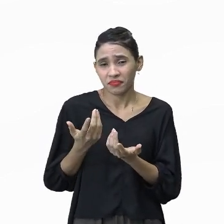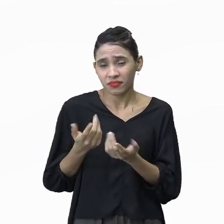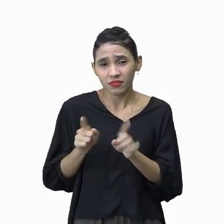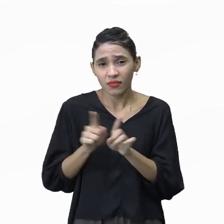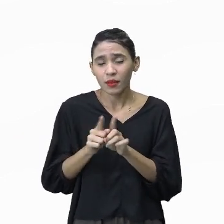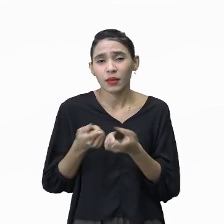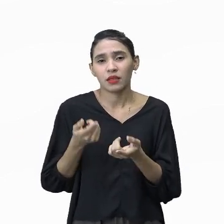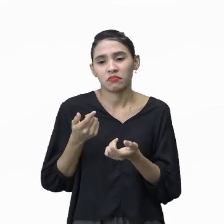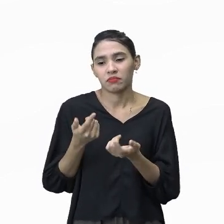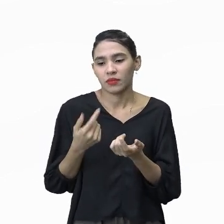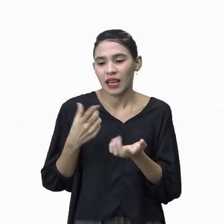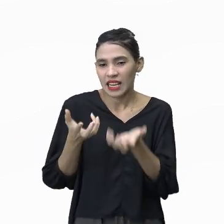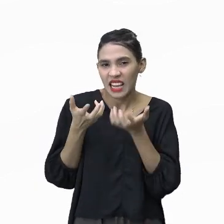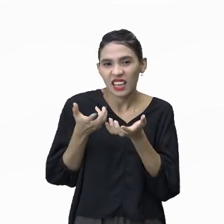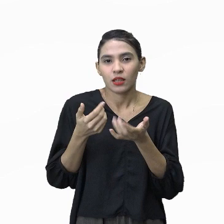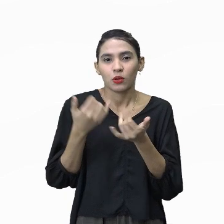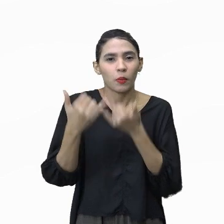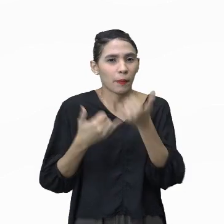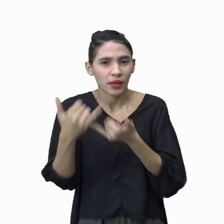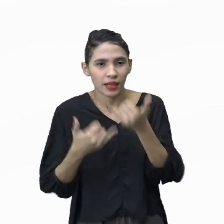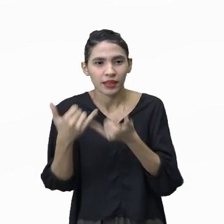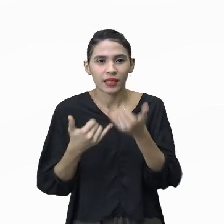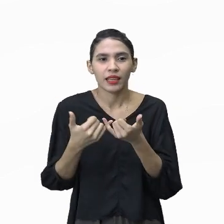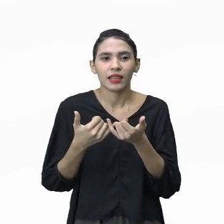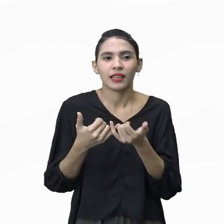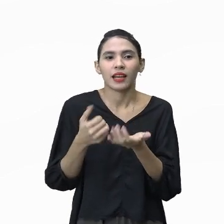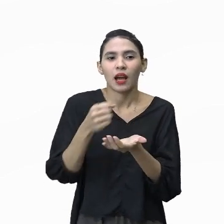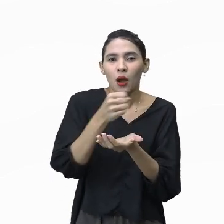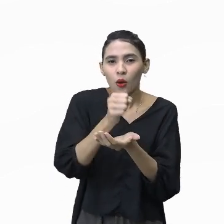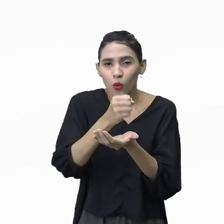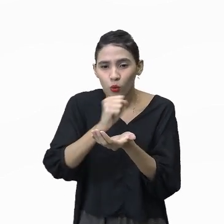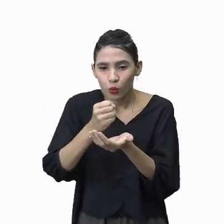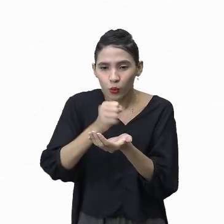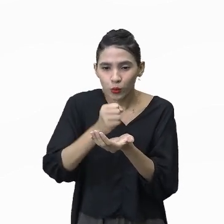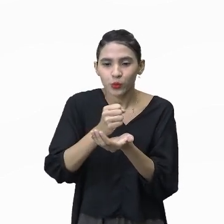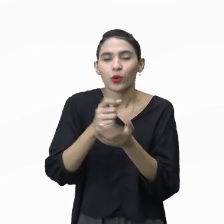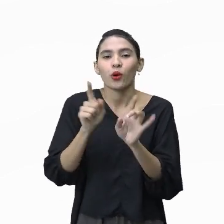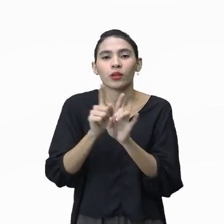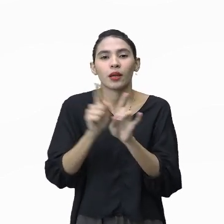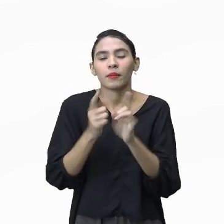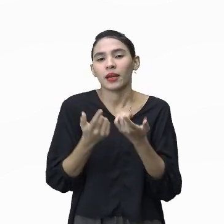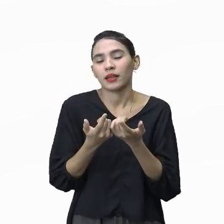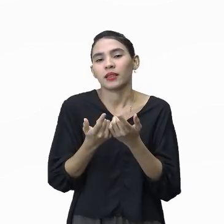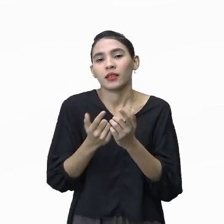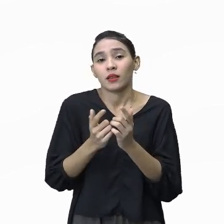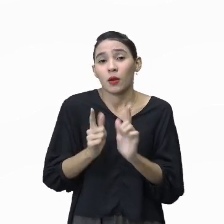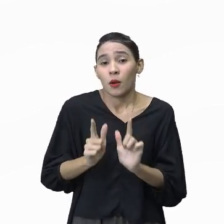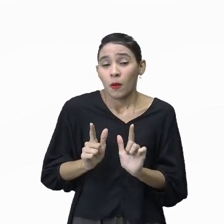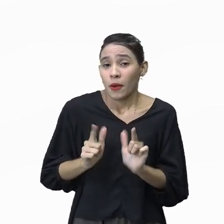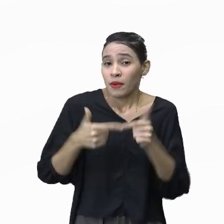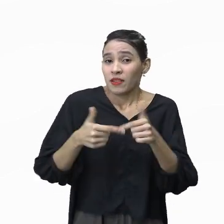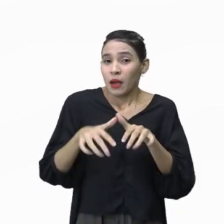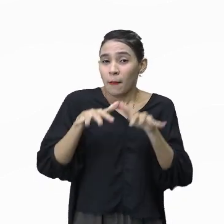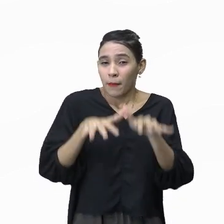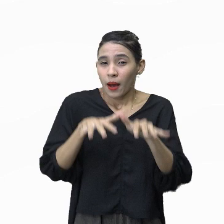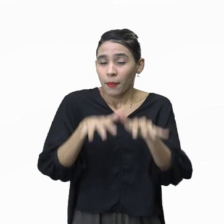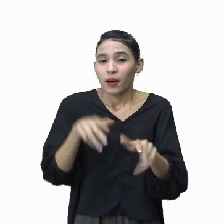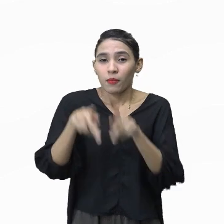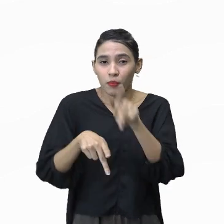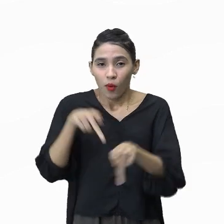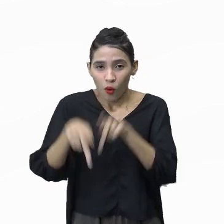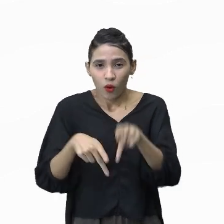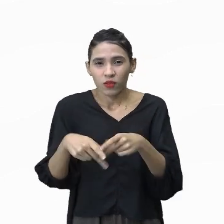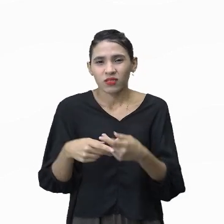um jogo algo que pra ele seria mais interessante do que uma manifestação do seu povo da sua terra que,